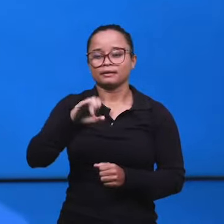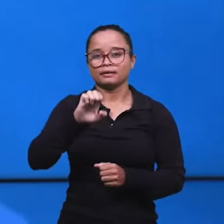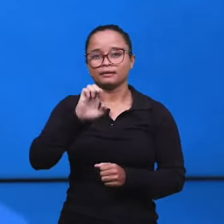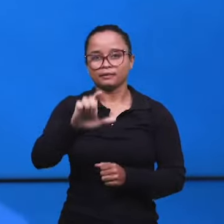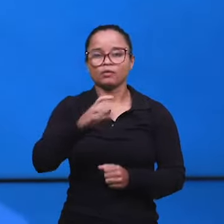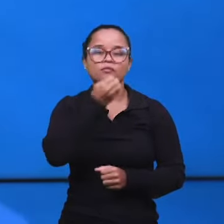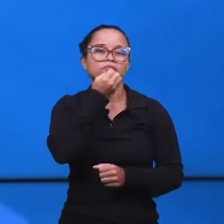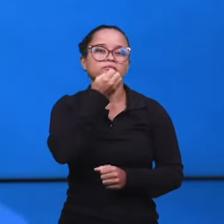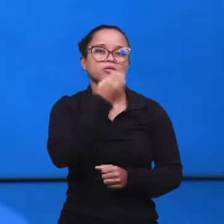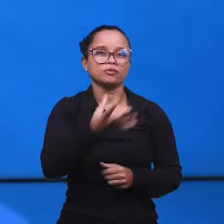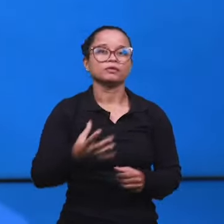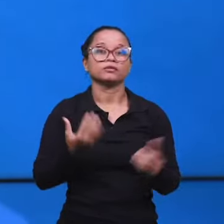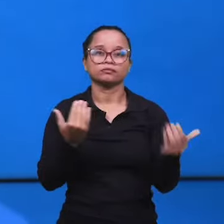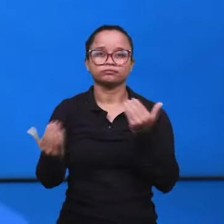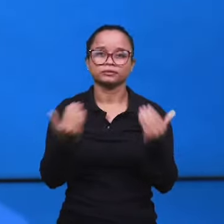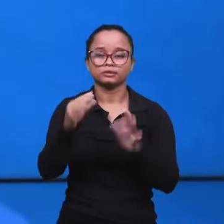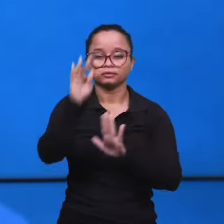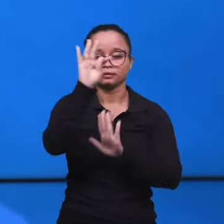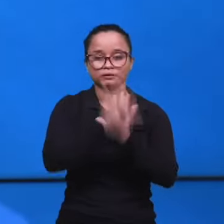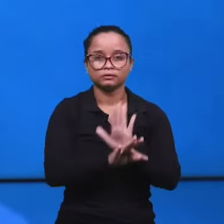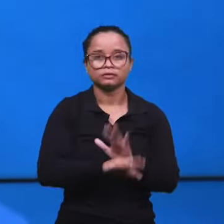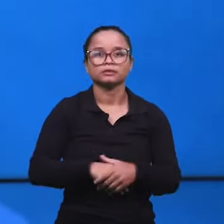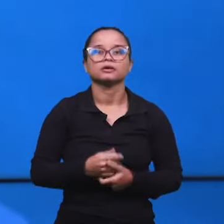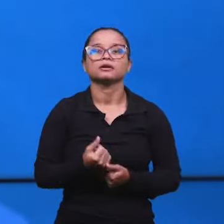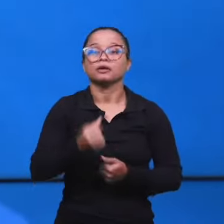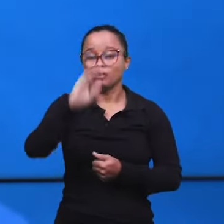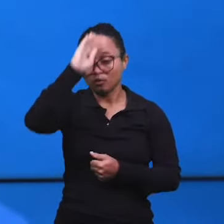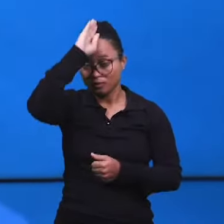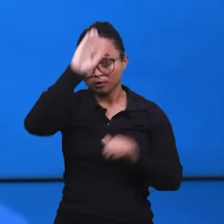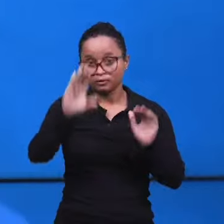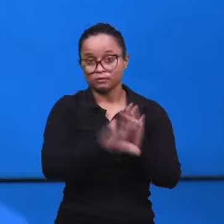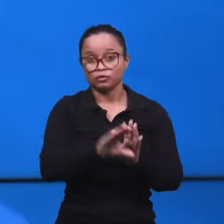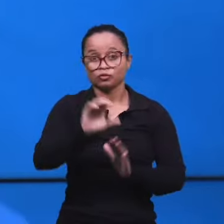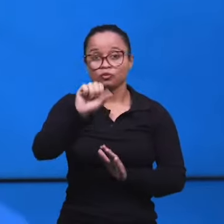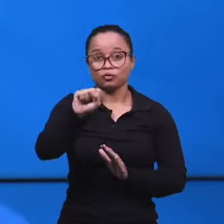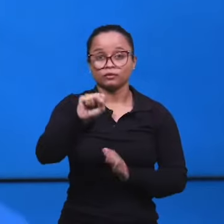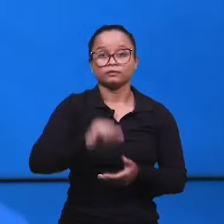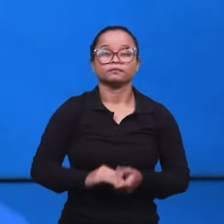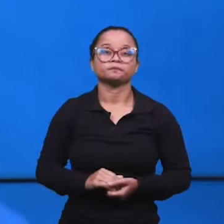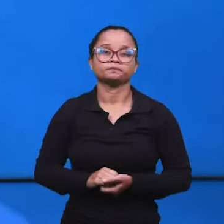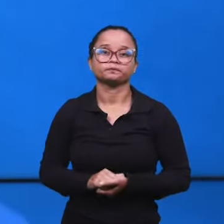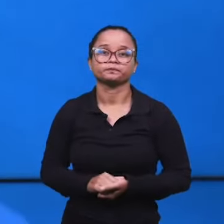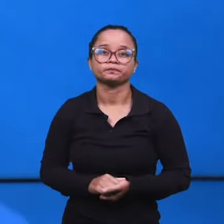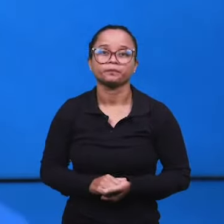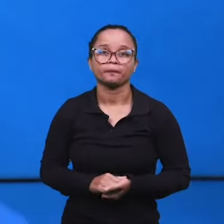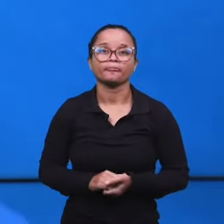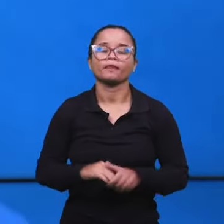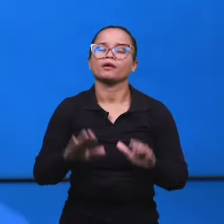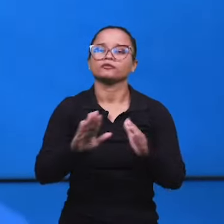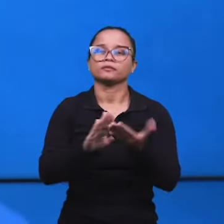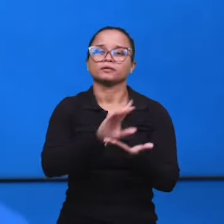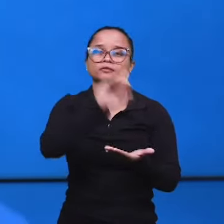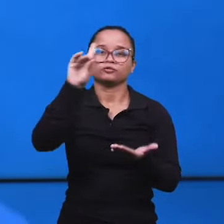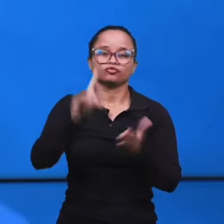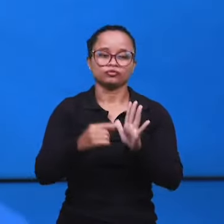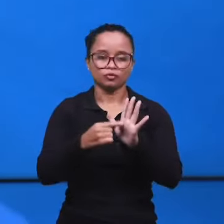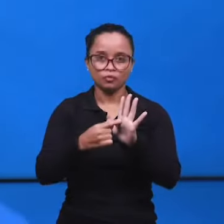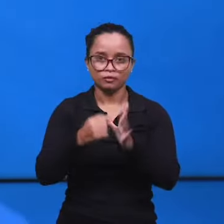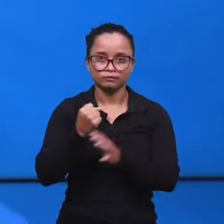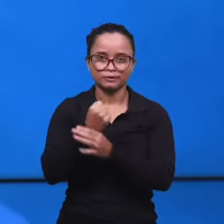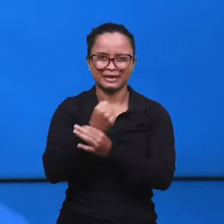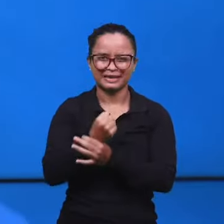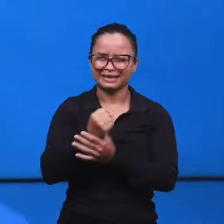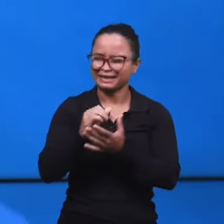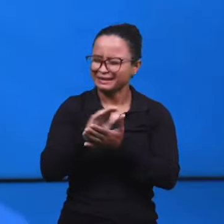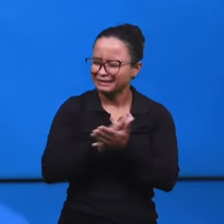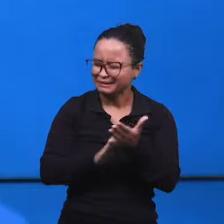do texto com exatamente Romanos capítulo 8, onde ali a palavra nos assegura que nada